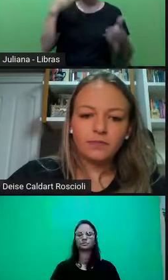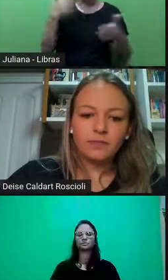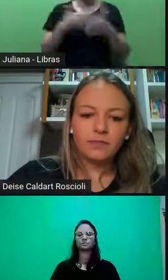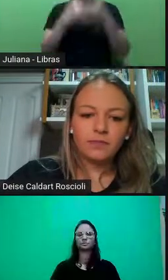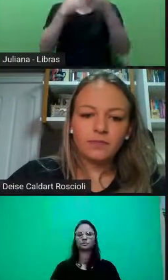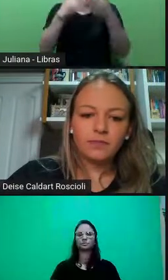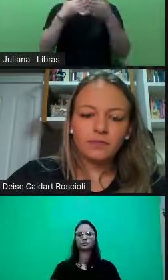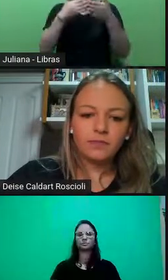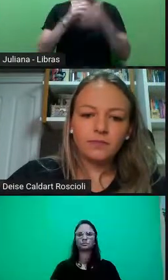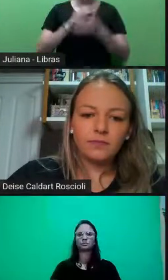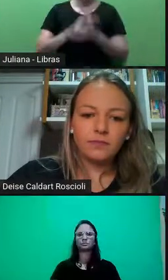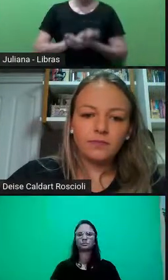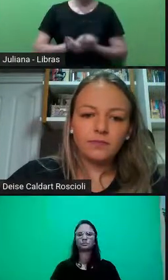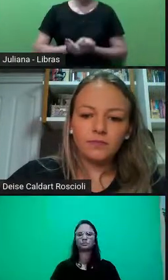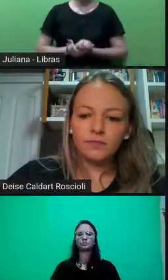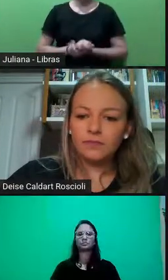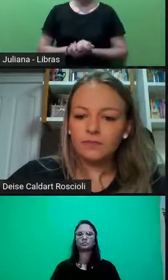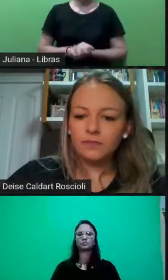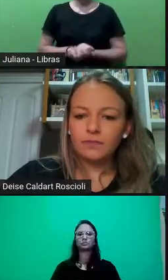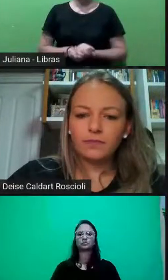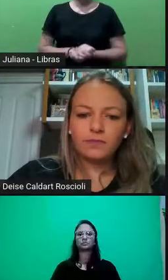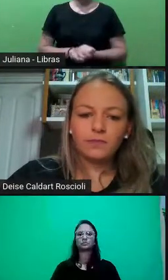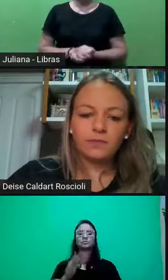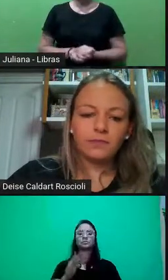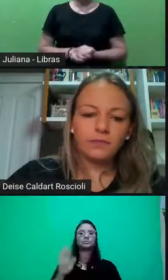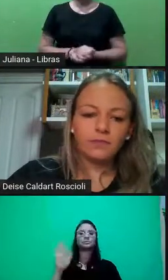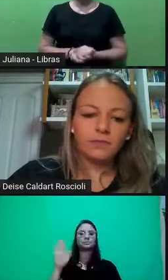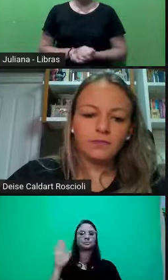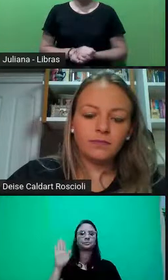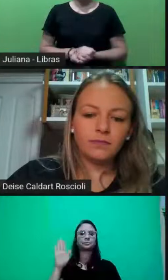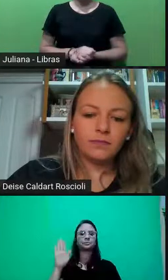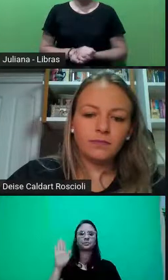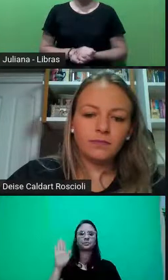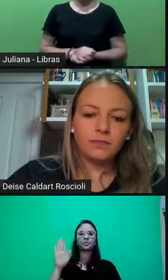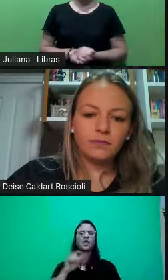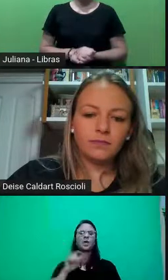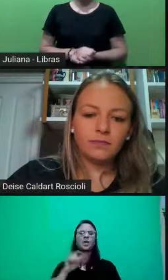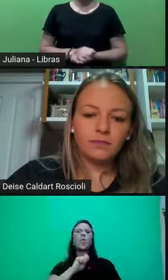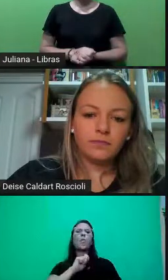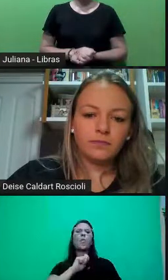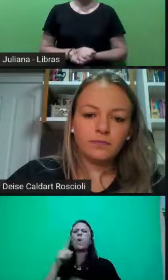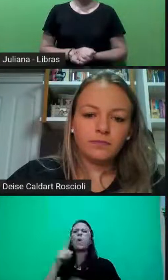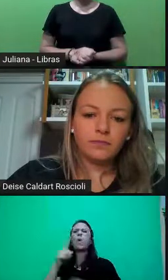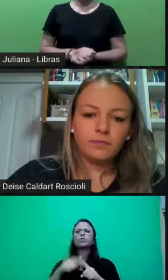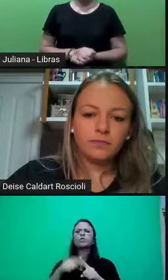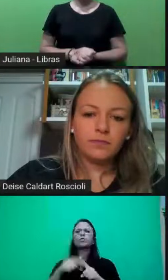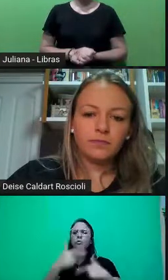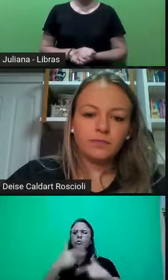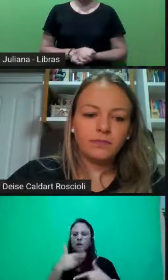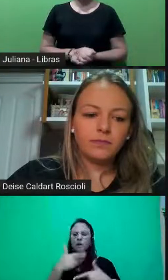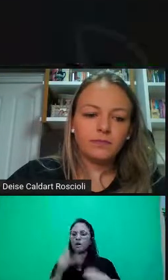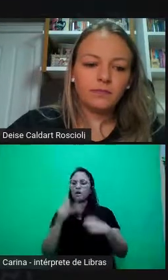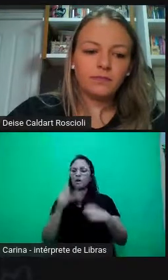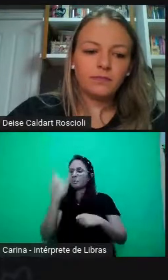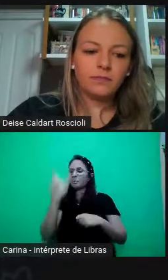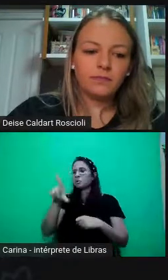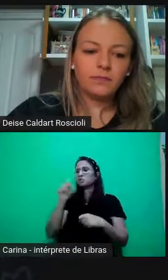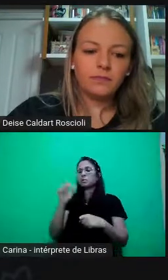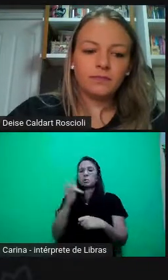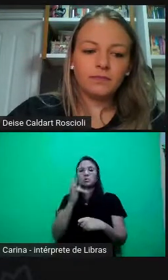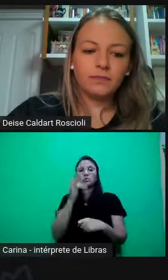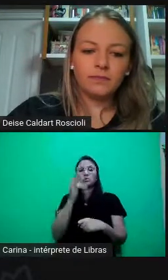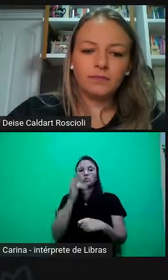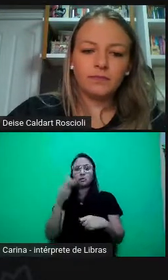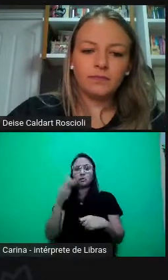de qual vai ser a carreira que a pessoa vai escolher ali pela frente. E aí, eu gostei muito que você falou da experiência de